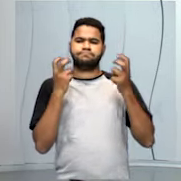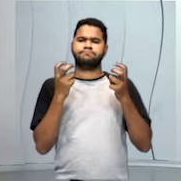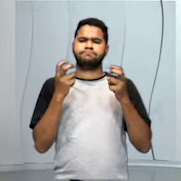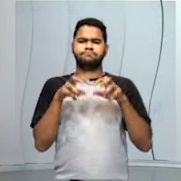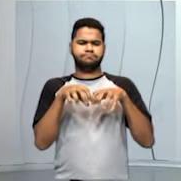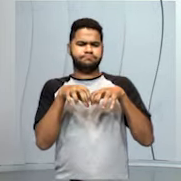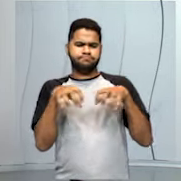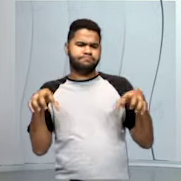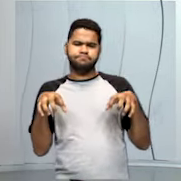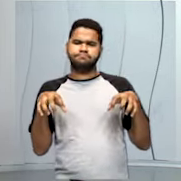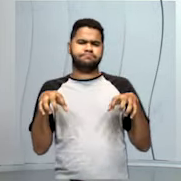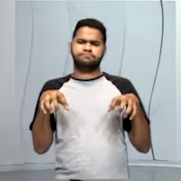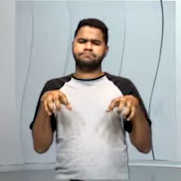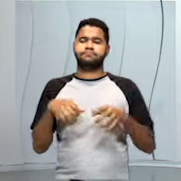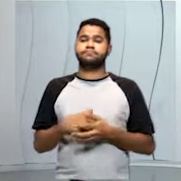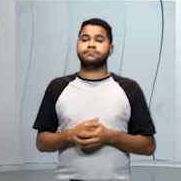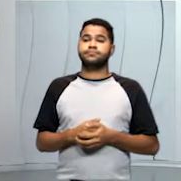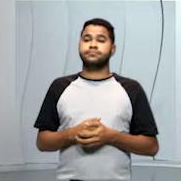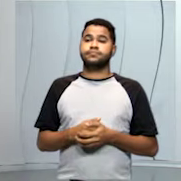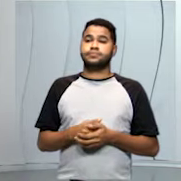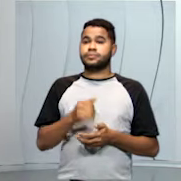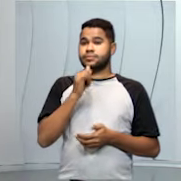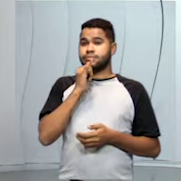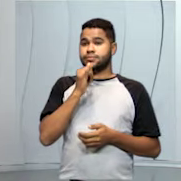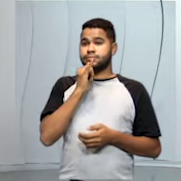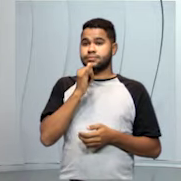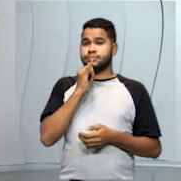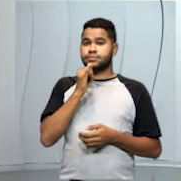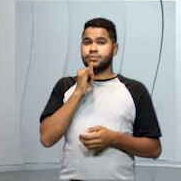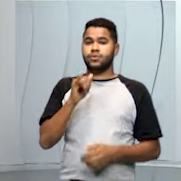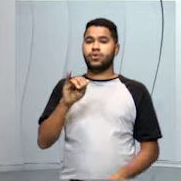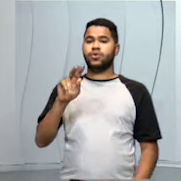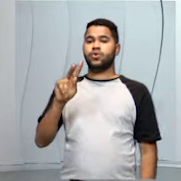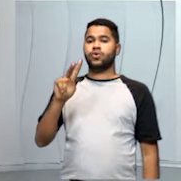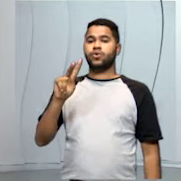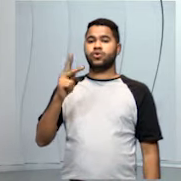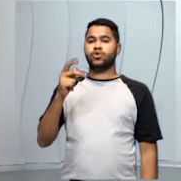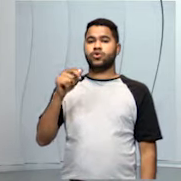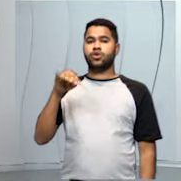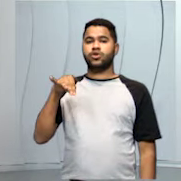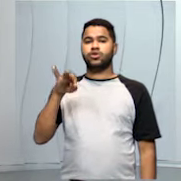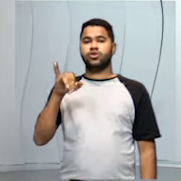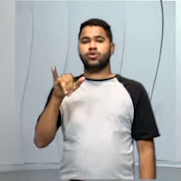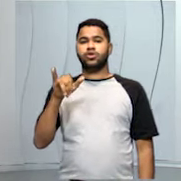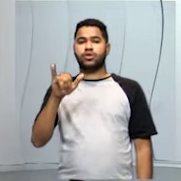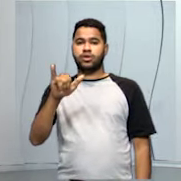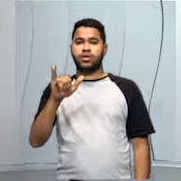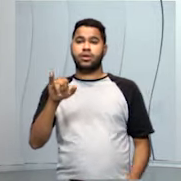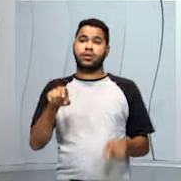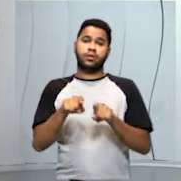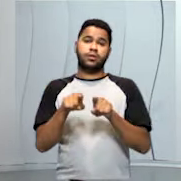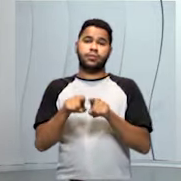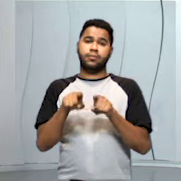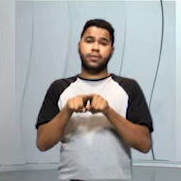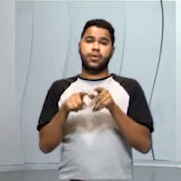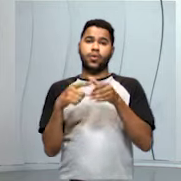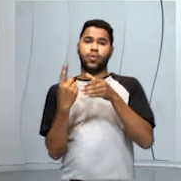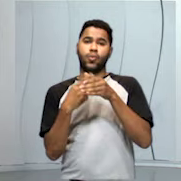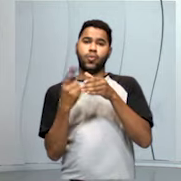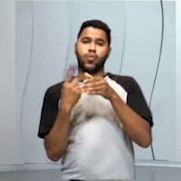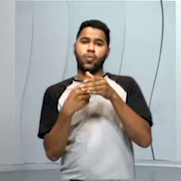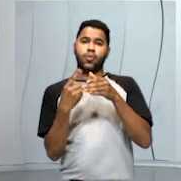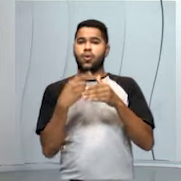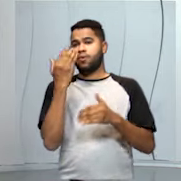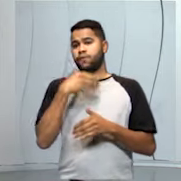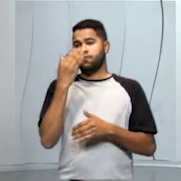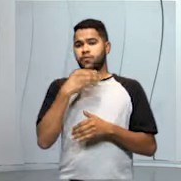diferenciamos seus elementos, como o chantilly batido ou como a vitamina de frutas, que você